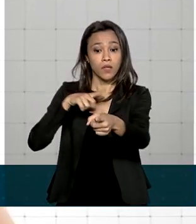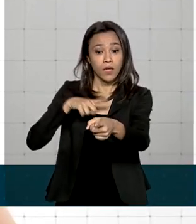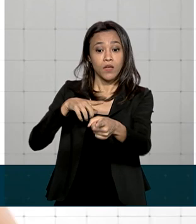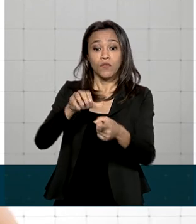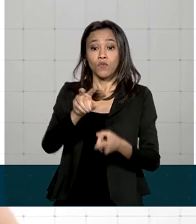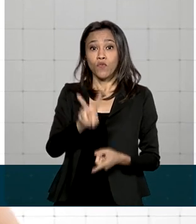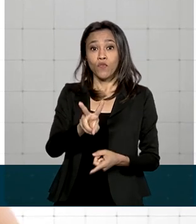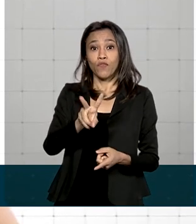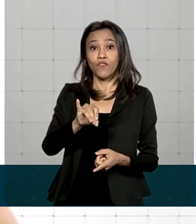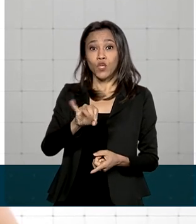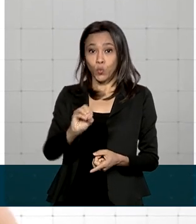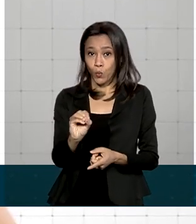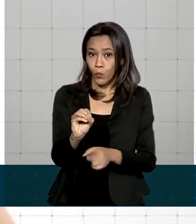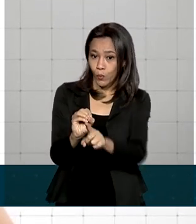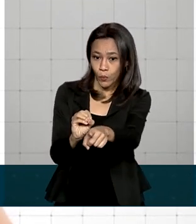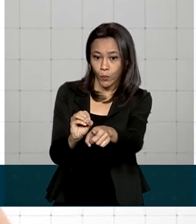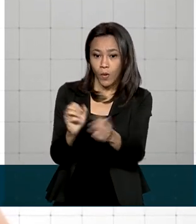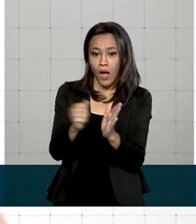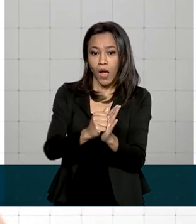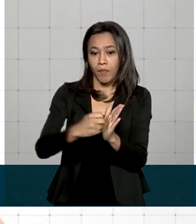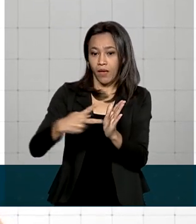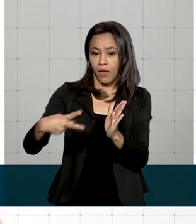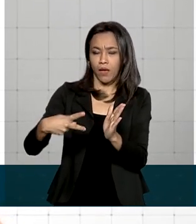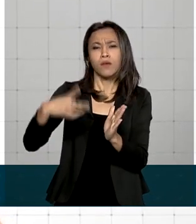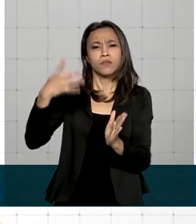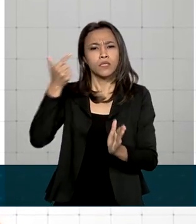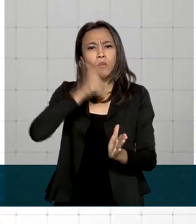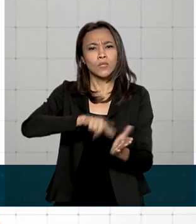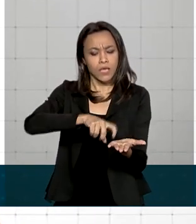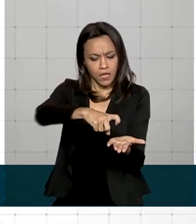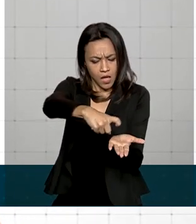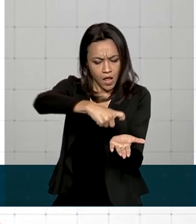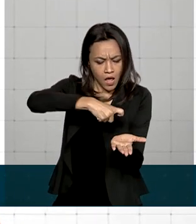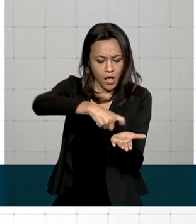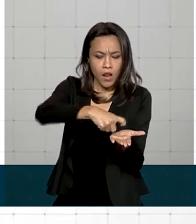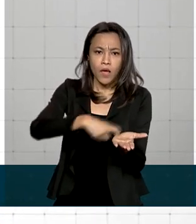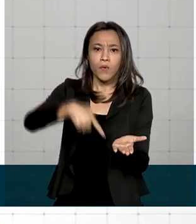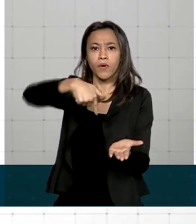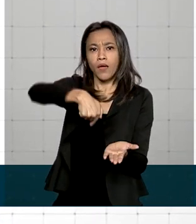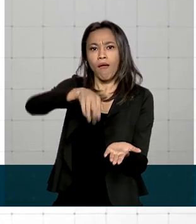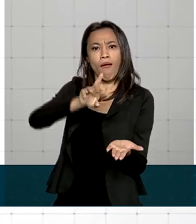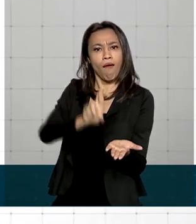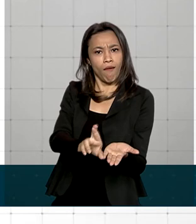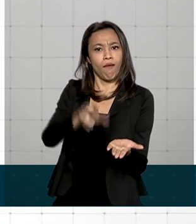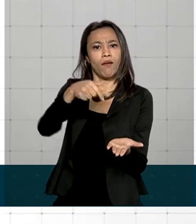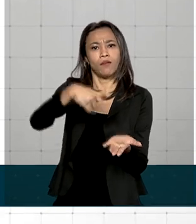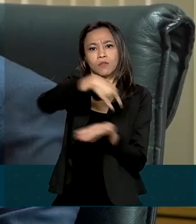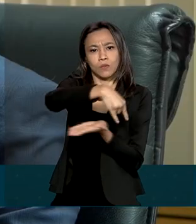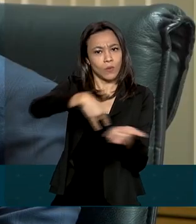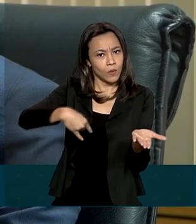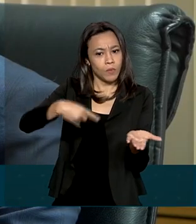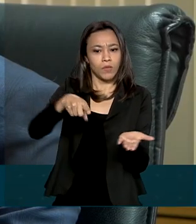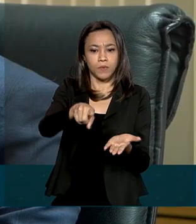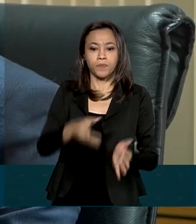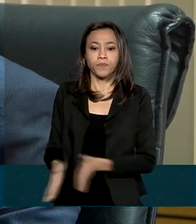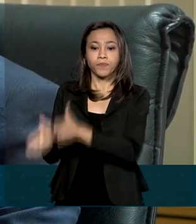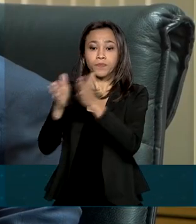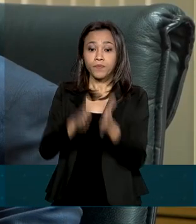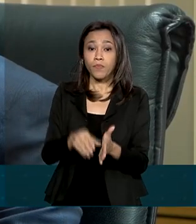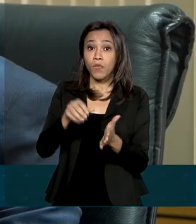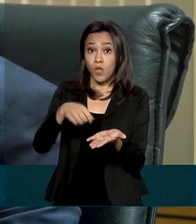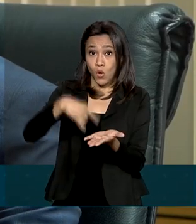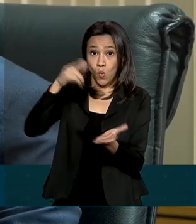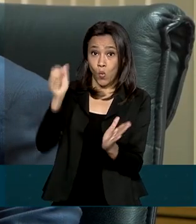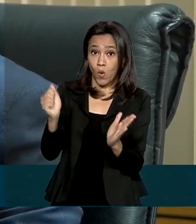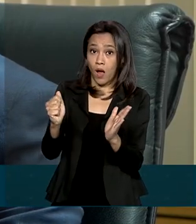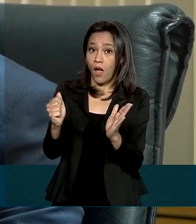aplicativo Viu, que permite a leitura dos QR Codes nos documentos eletrônicos. O aplicativo Viu tem